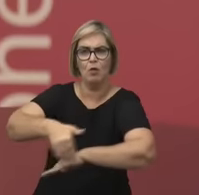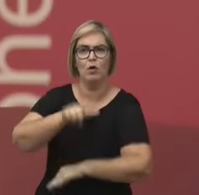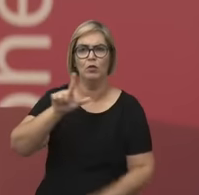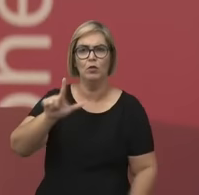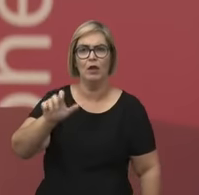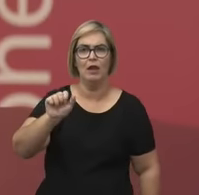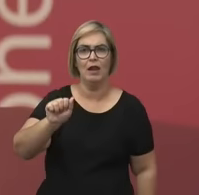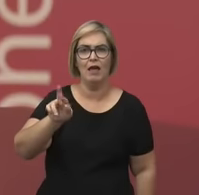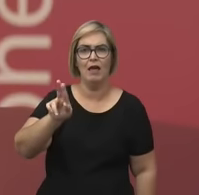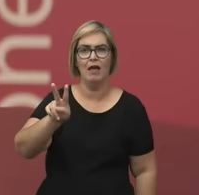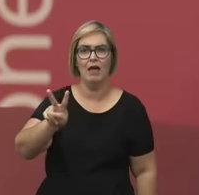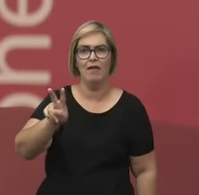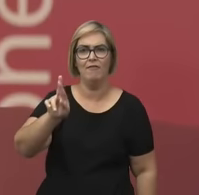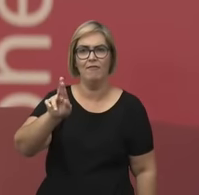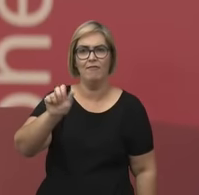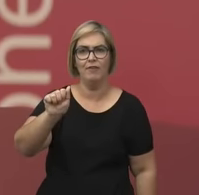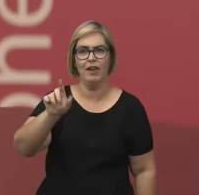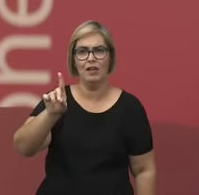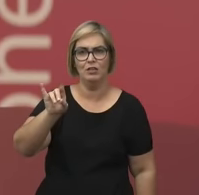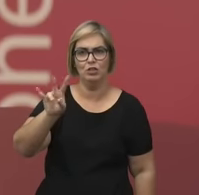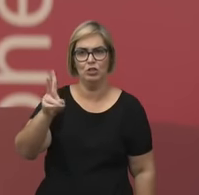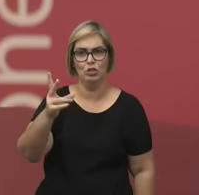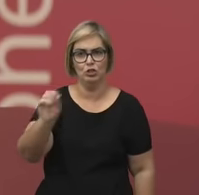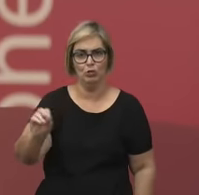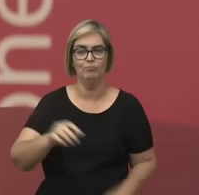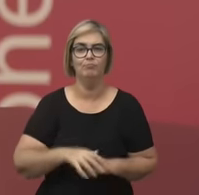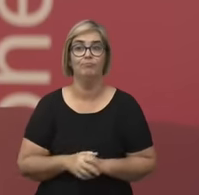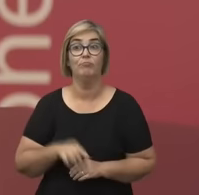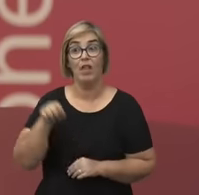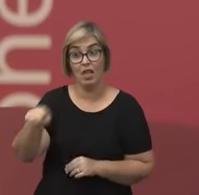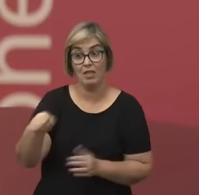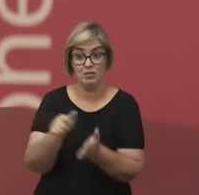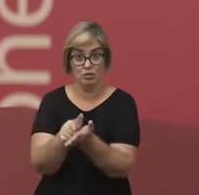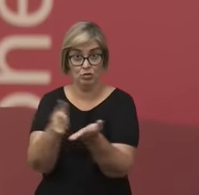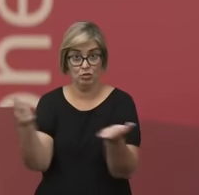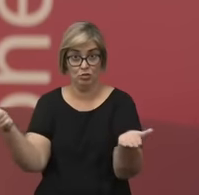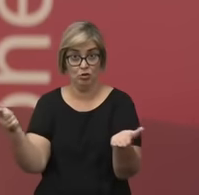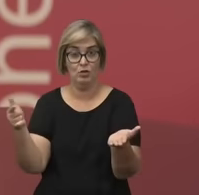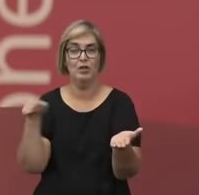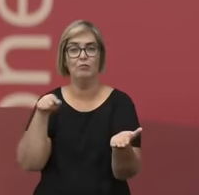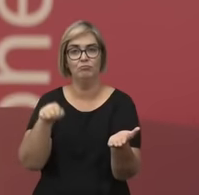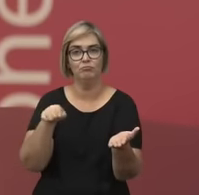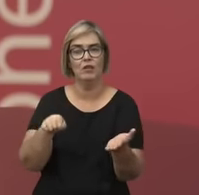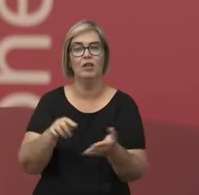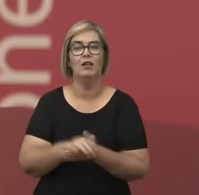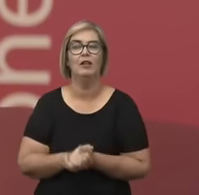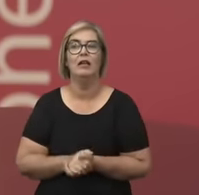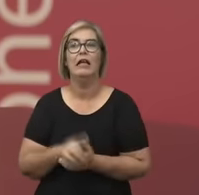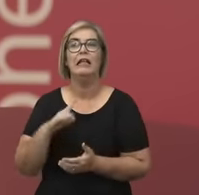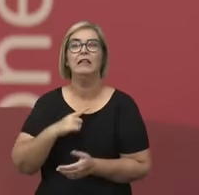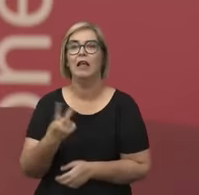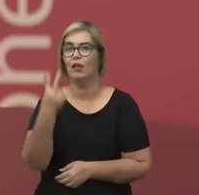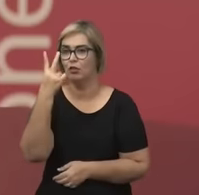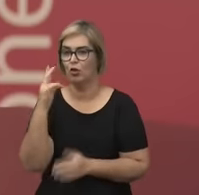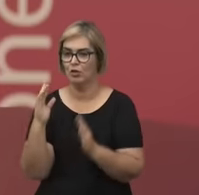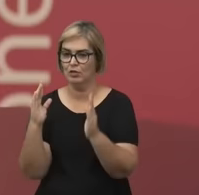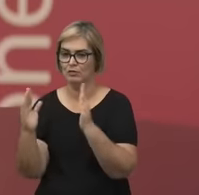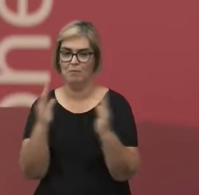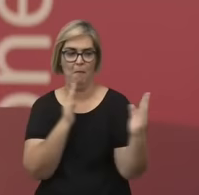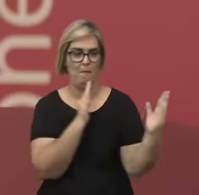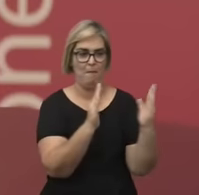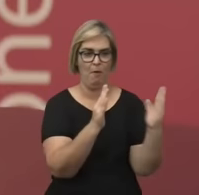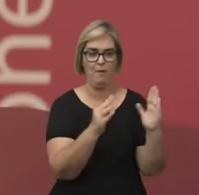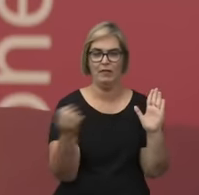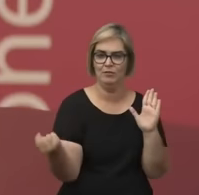Esse semanário, esse periódico, chamado Sexo Feminino, então, ele tem dois grandes momentos que funcionam como marcos